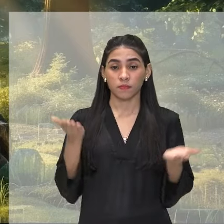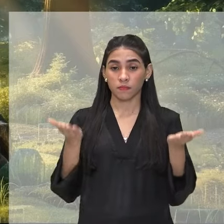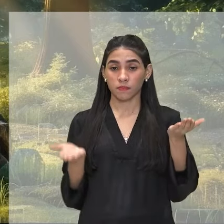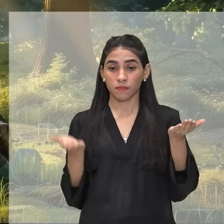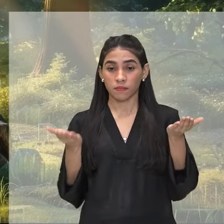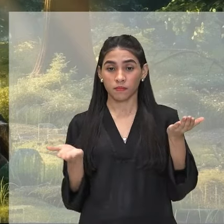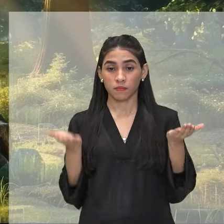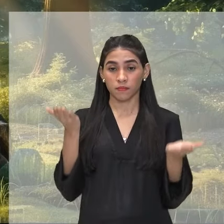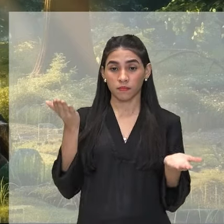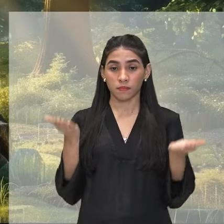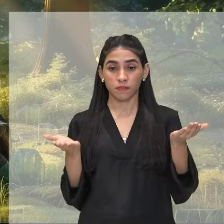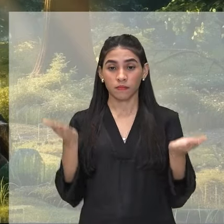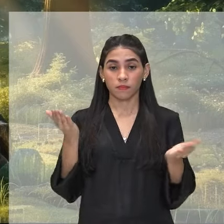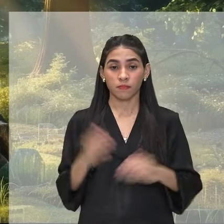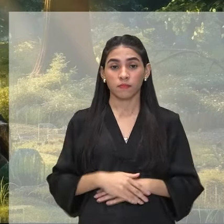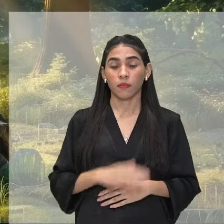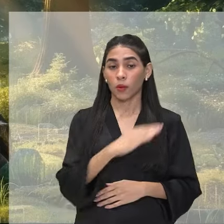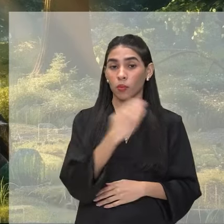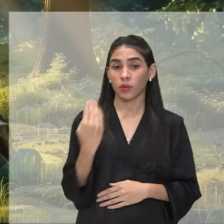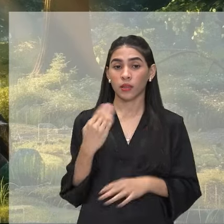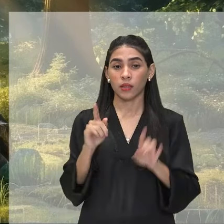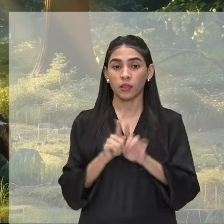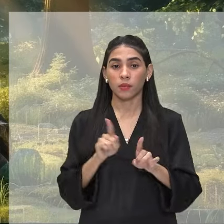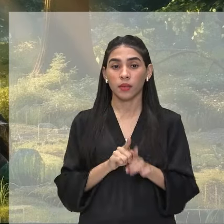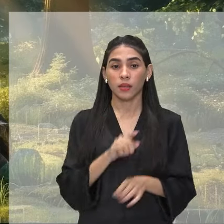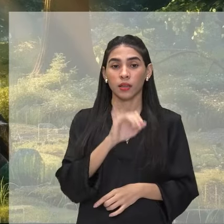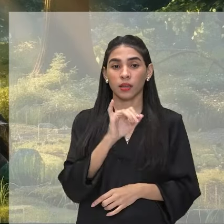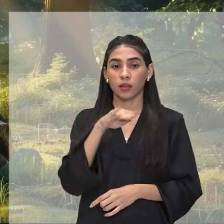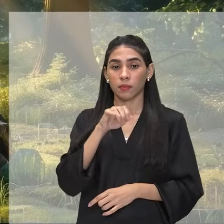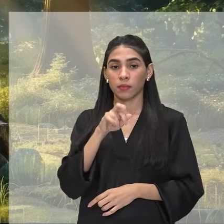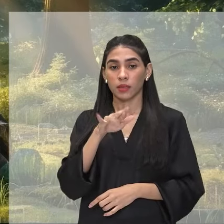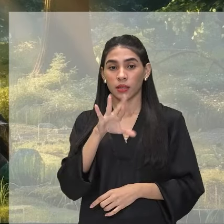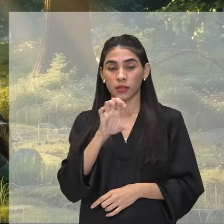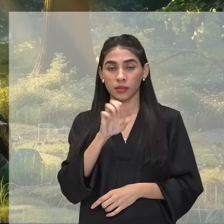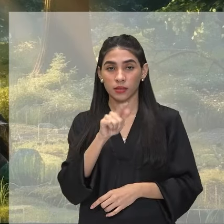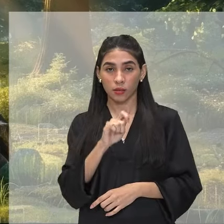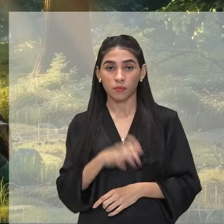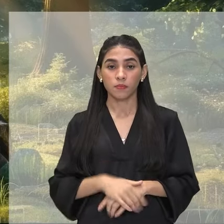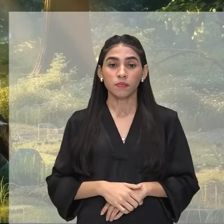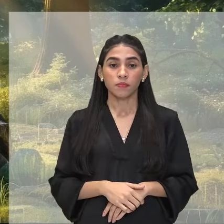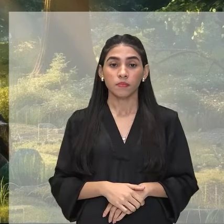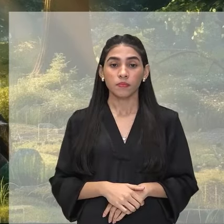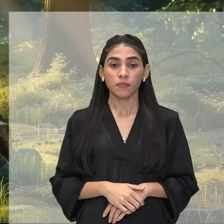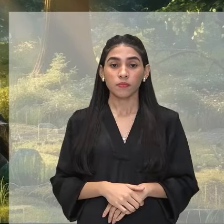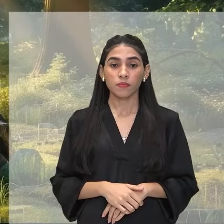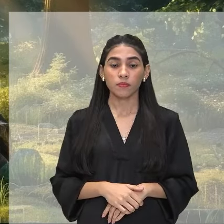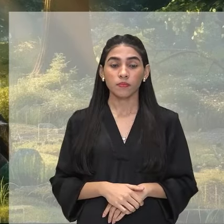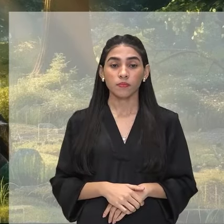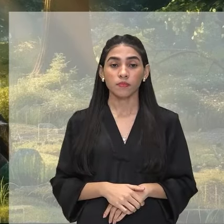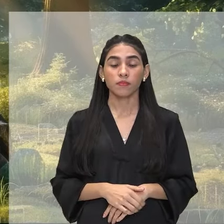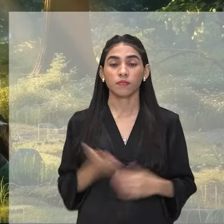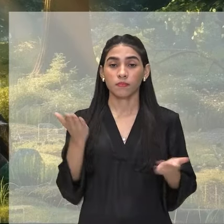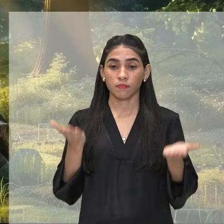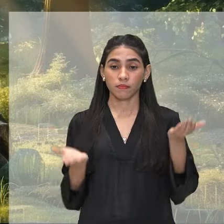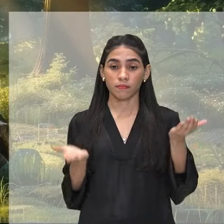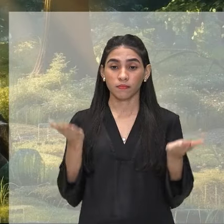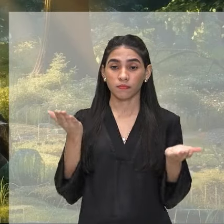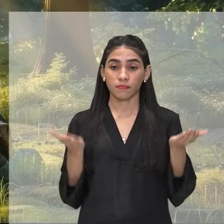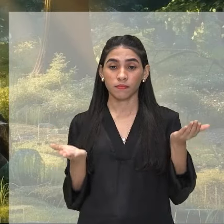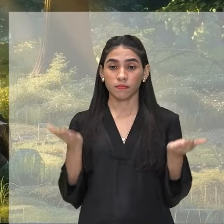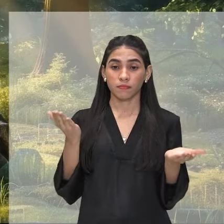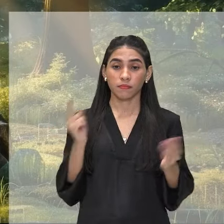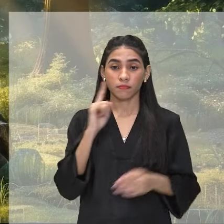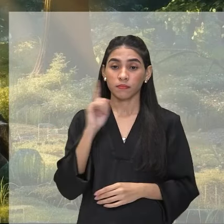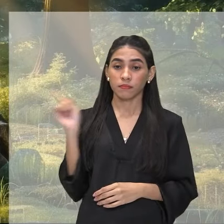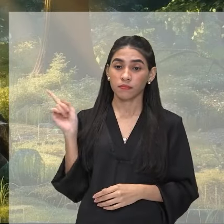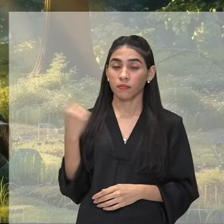mortalidade e a imigração. São os que estão partindo. Então, nós temos a balança e é a partir dessa